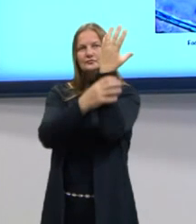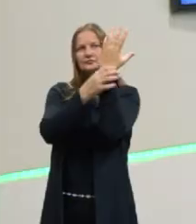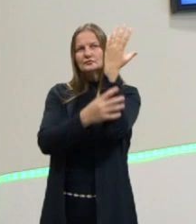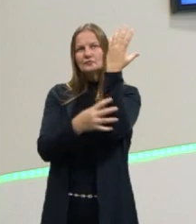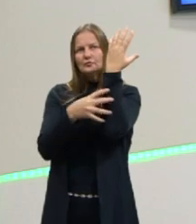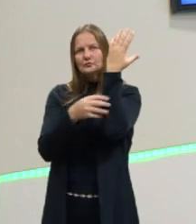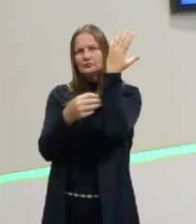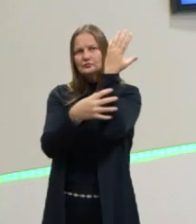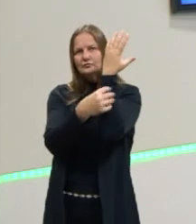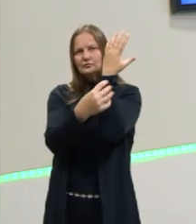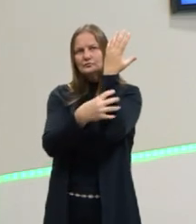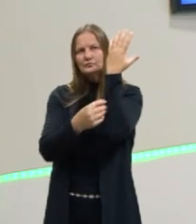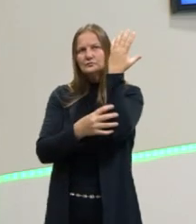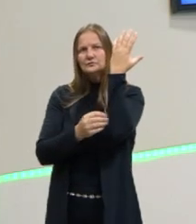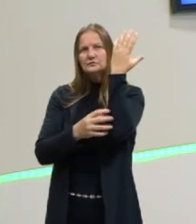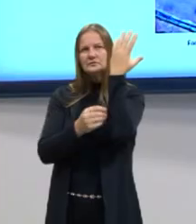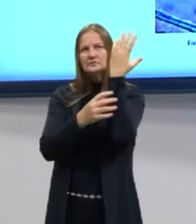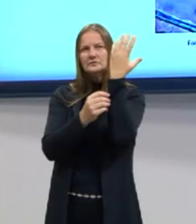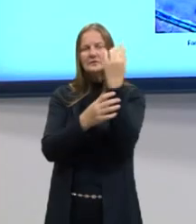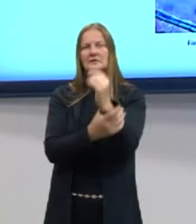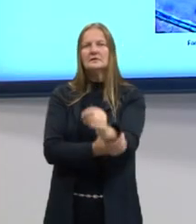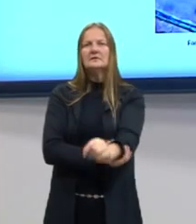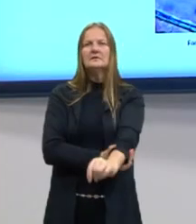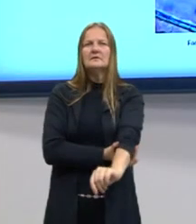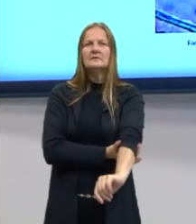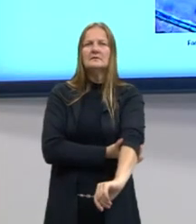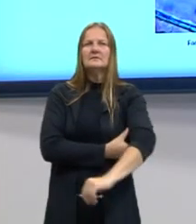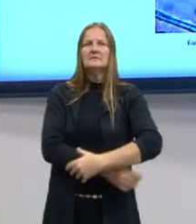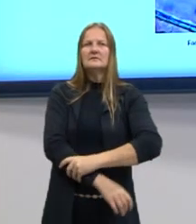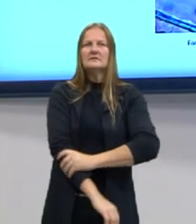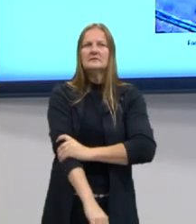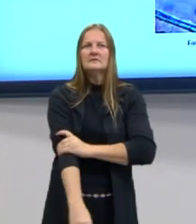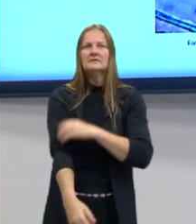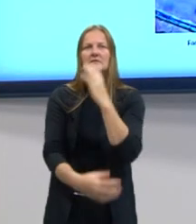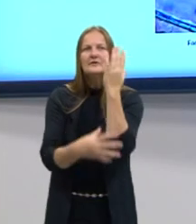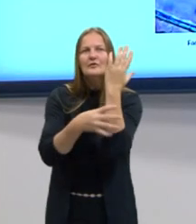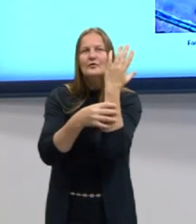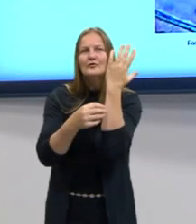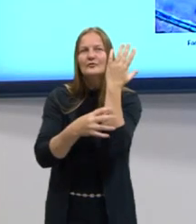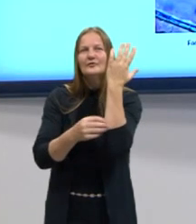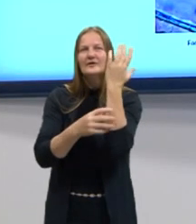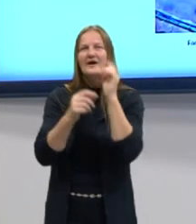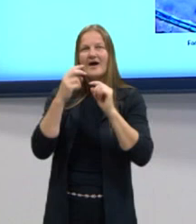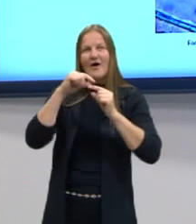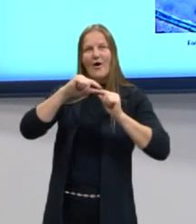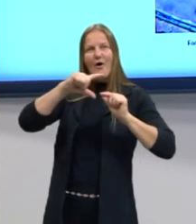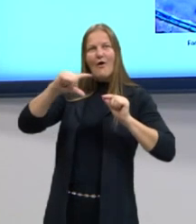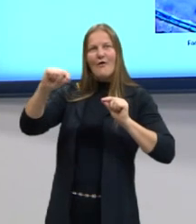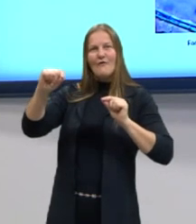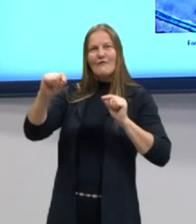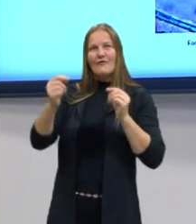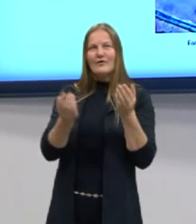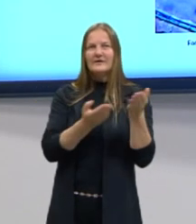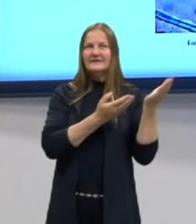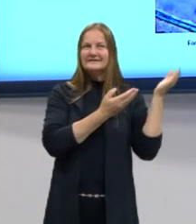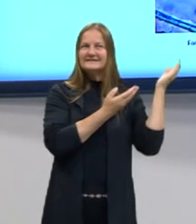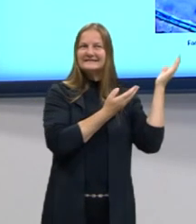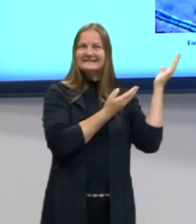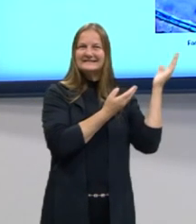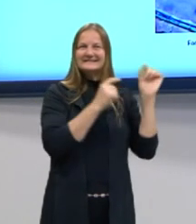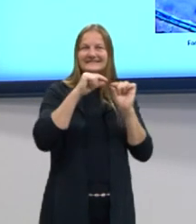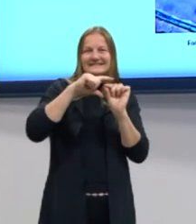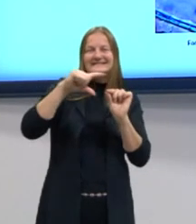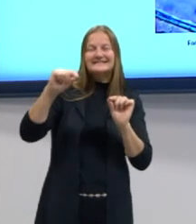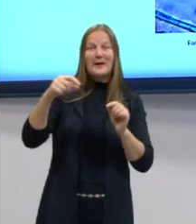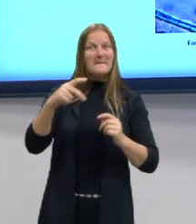diferentes. Aqui, essa planta aqui, olha a folha dela, parece que está com aveludada.